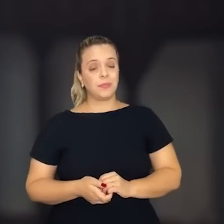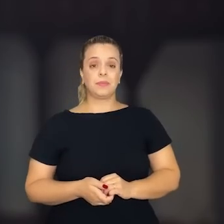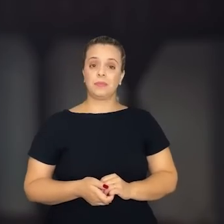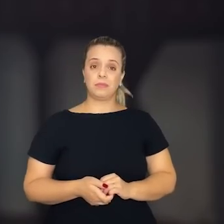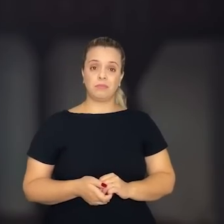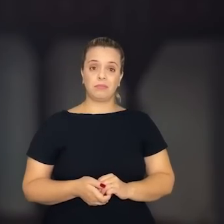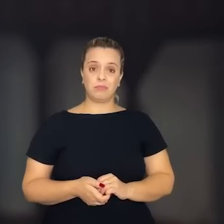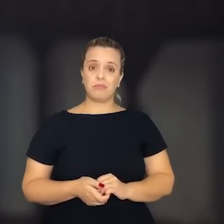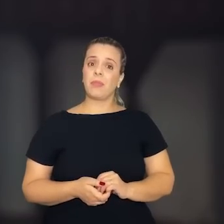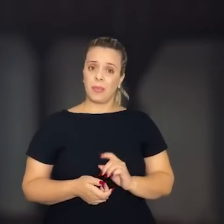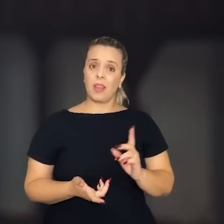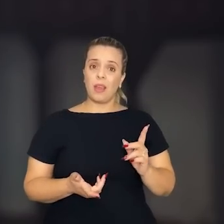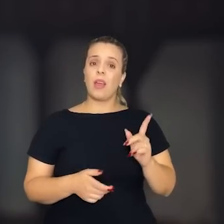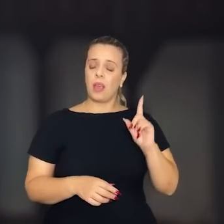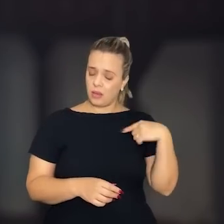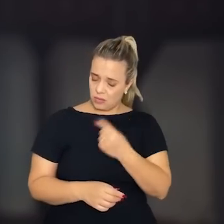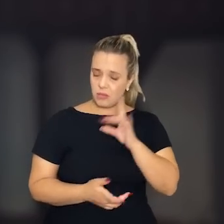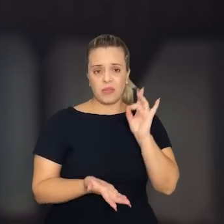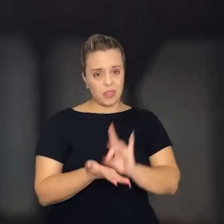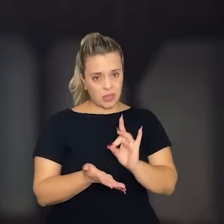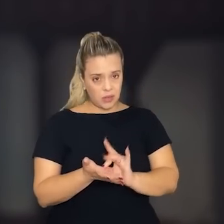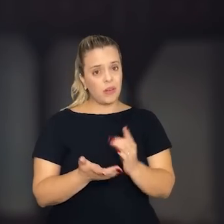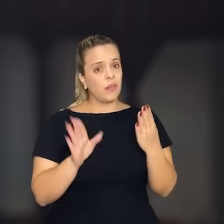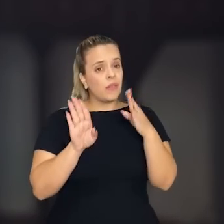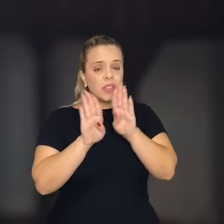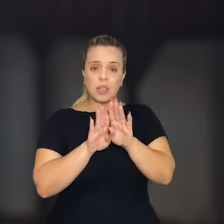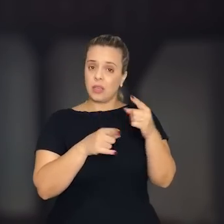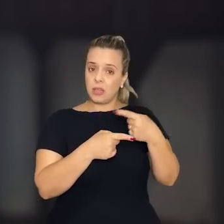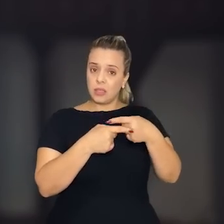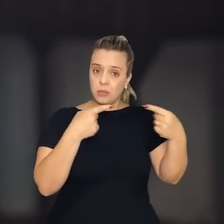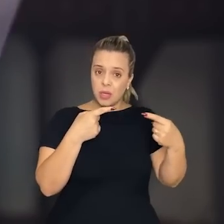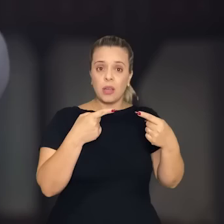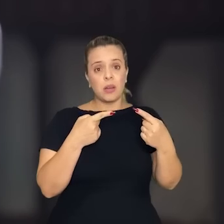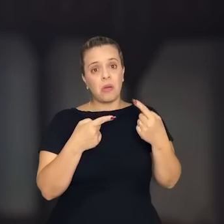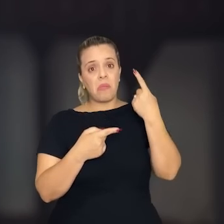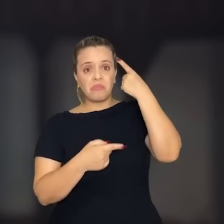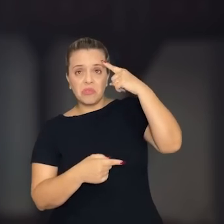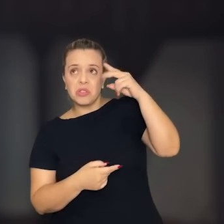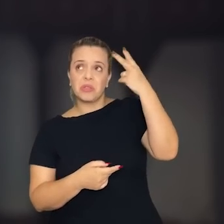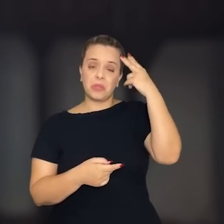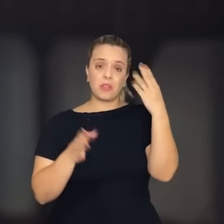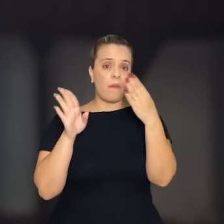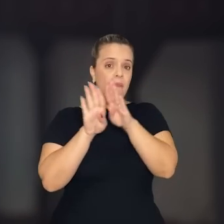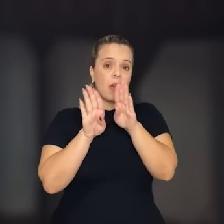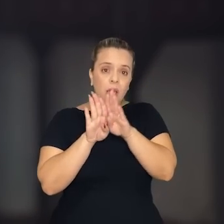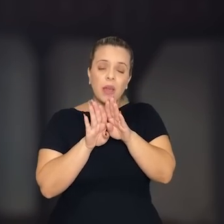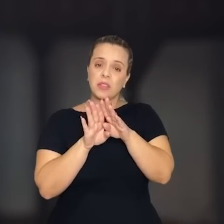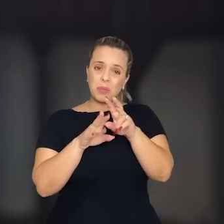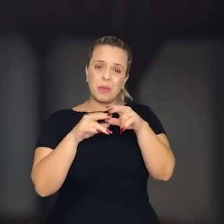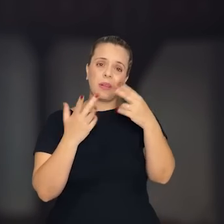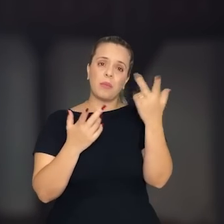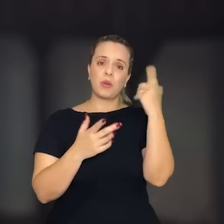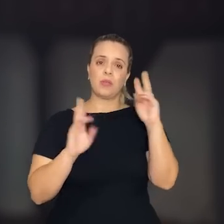Nosso mesmo, fica fechado. Abre duas vezes na semana para entrar um vento, para não mudar, mas